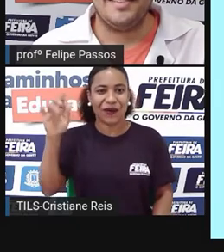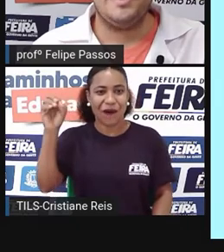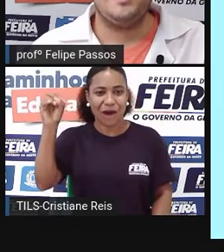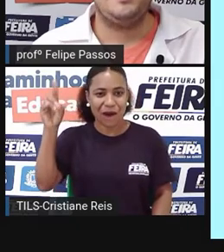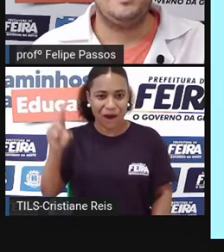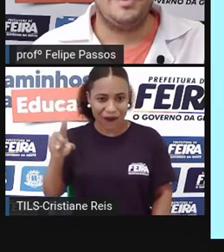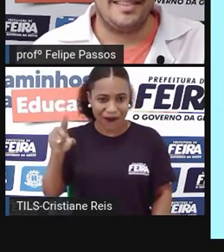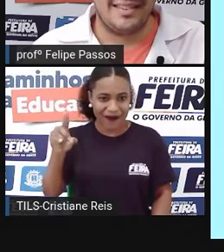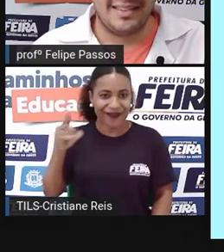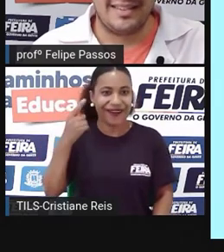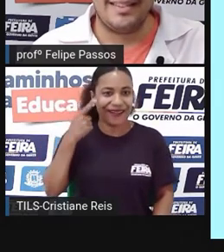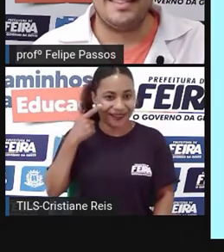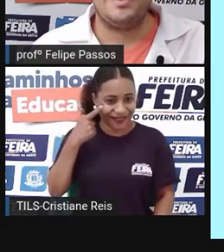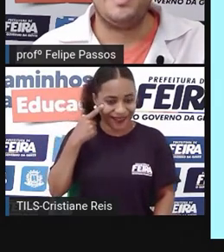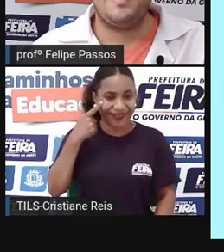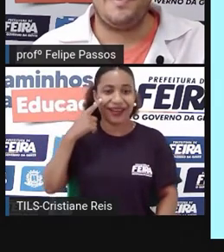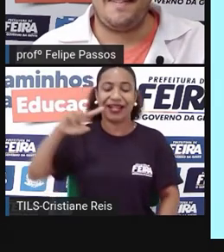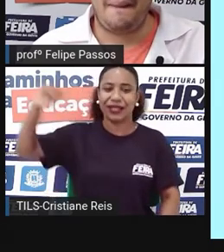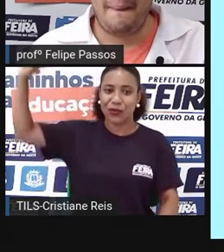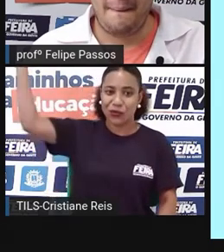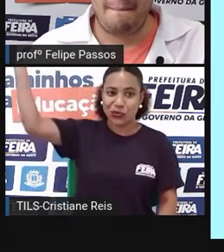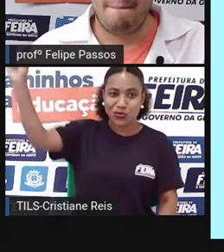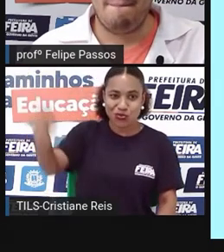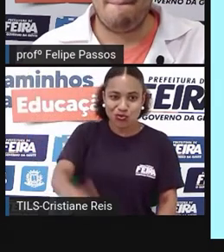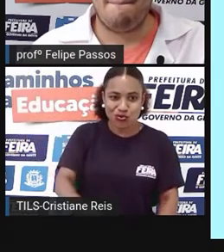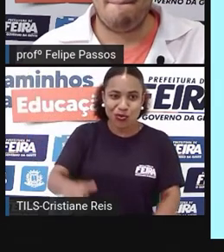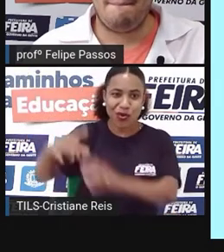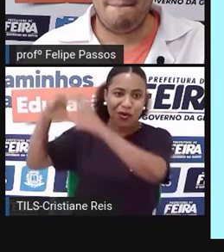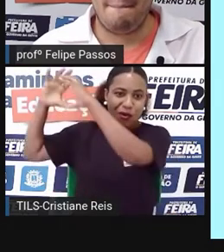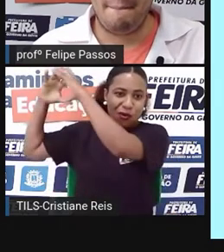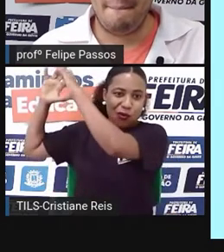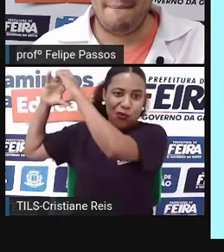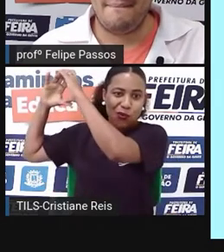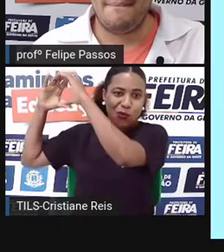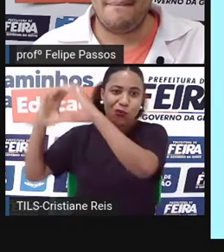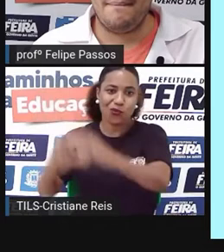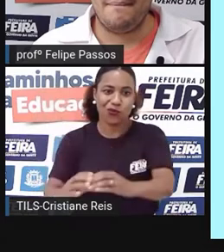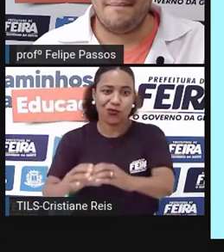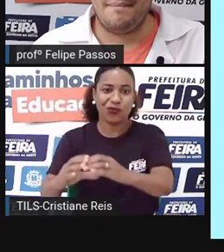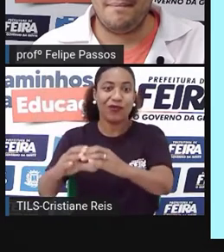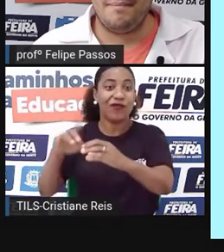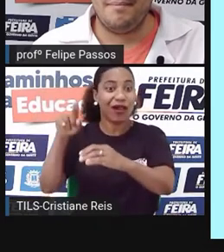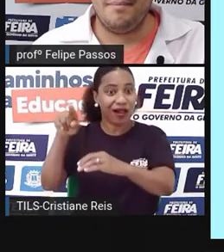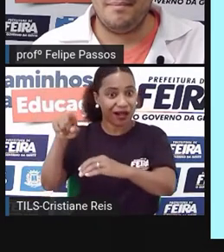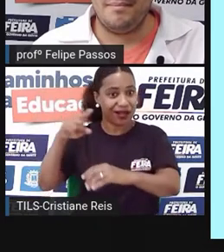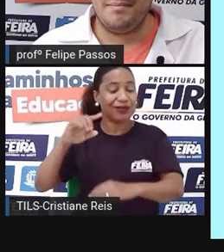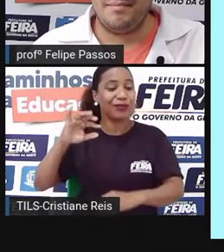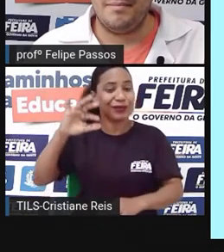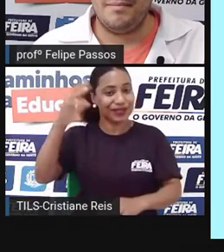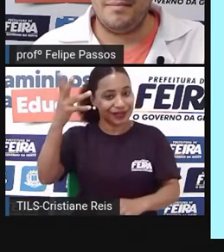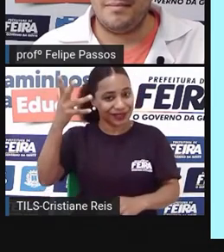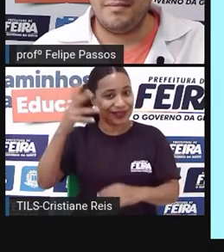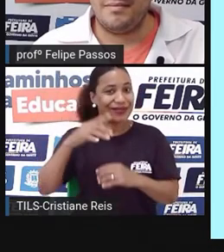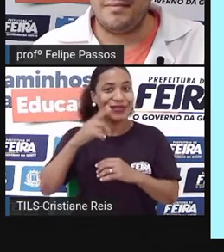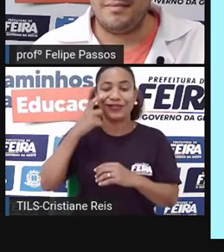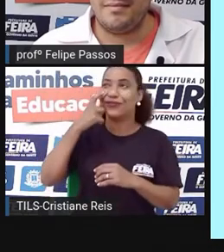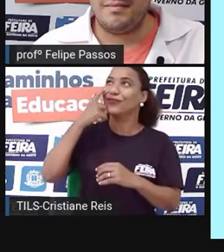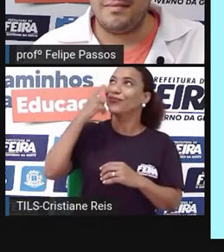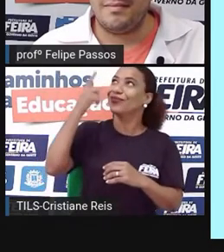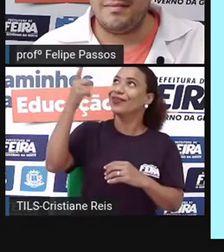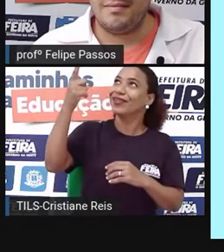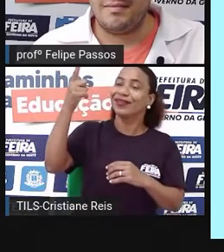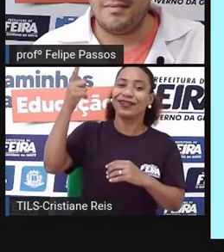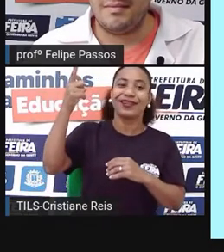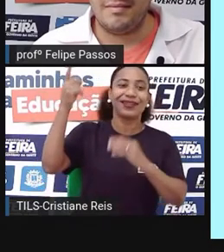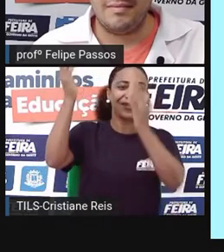Nacional, então foi nesse vilarejo aí a gente consegue ver o céu, um pouco da Via Láctea, e essa foto eu